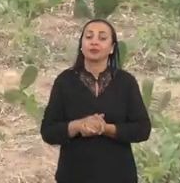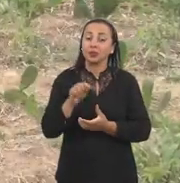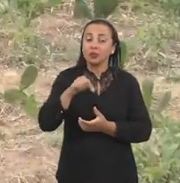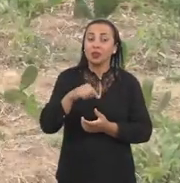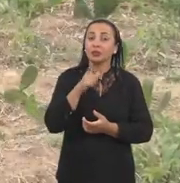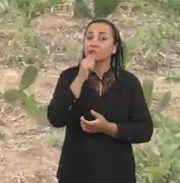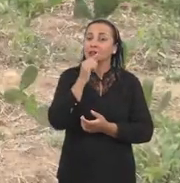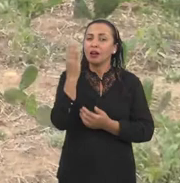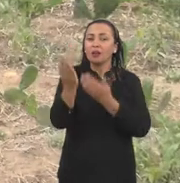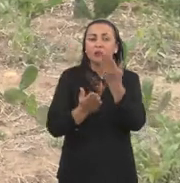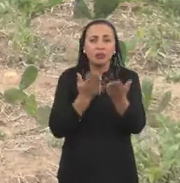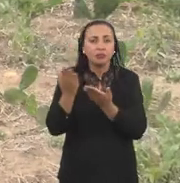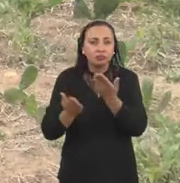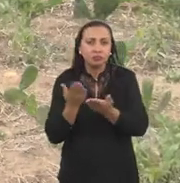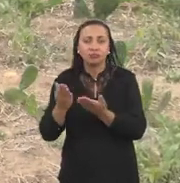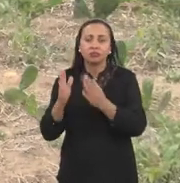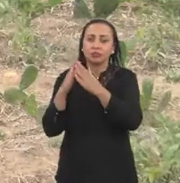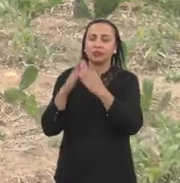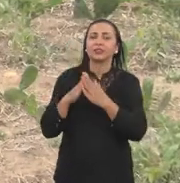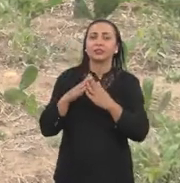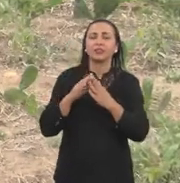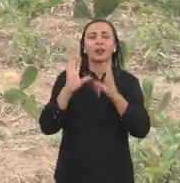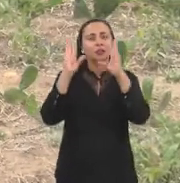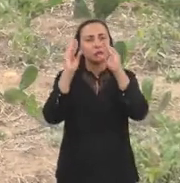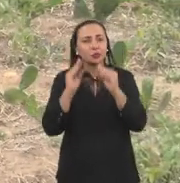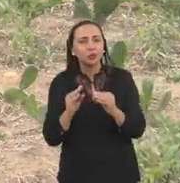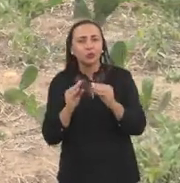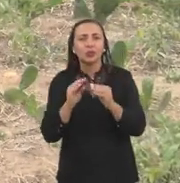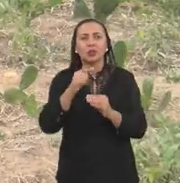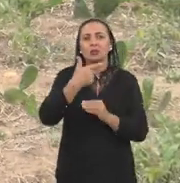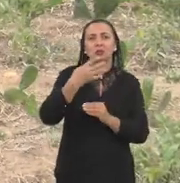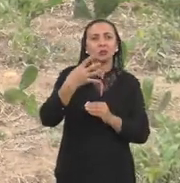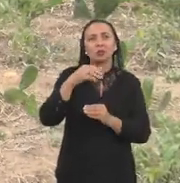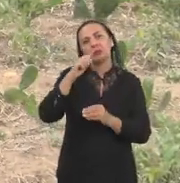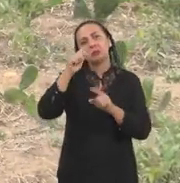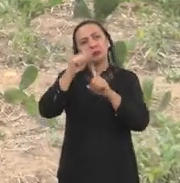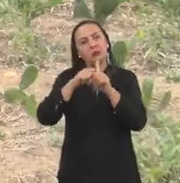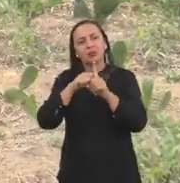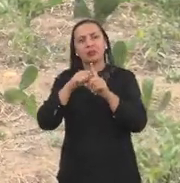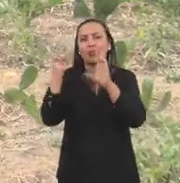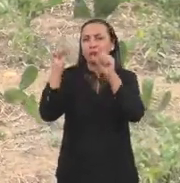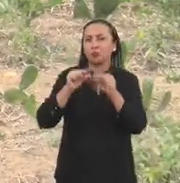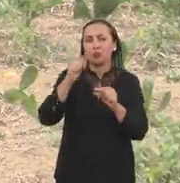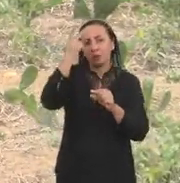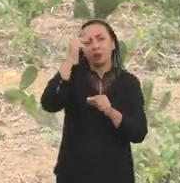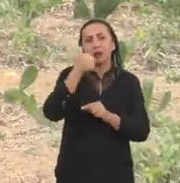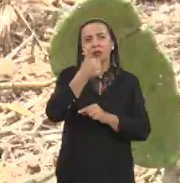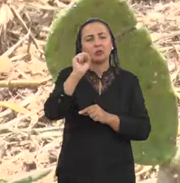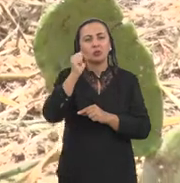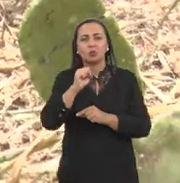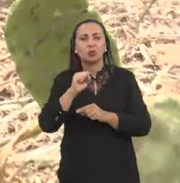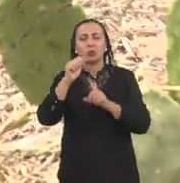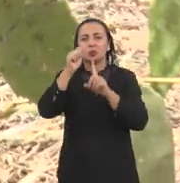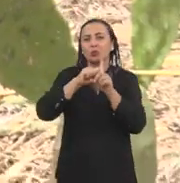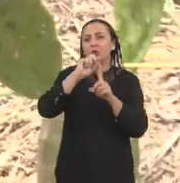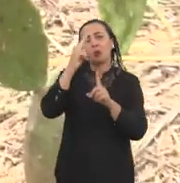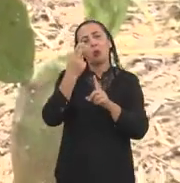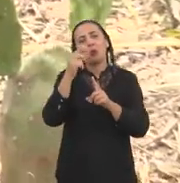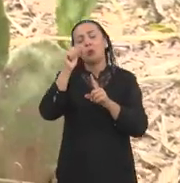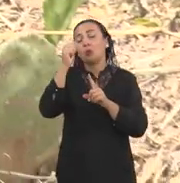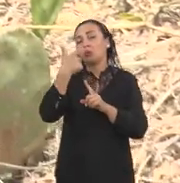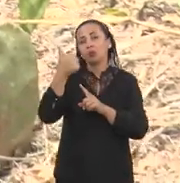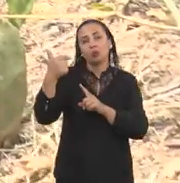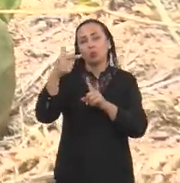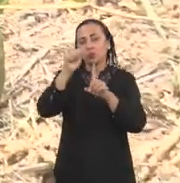irrigação, com essa água residuária, a gente vai conseguir reduzir o ciclo produtivo dela, que geralmente dura em torno de 24 meses, vamos reduzir para